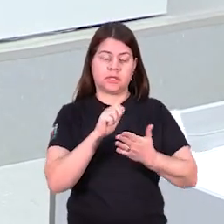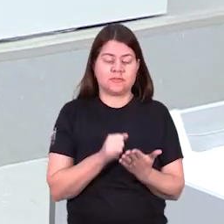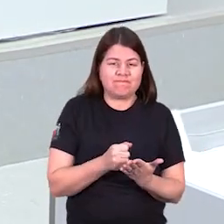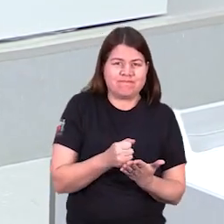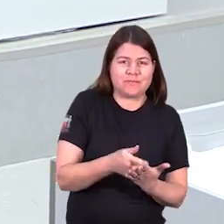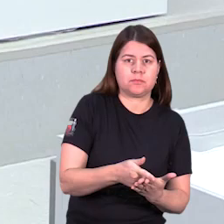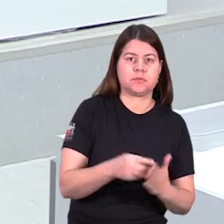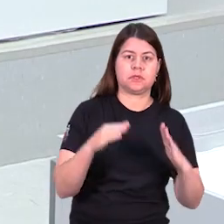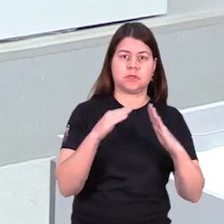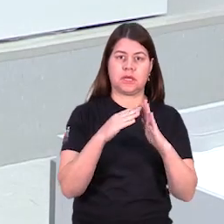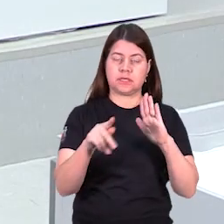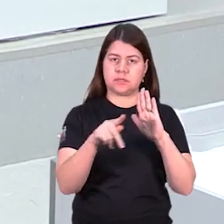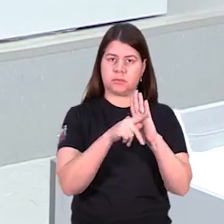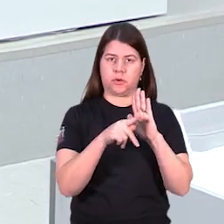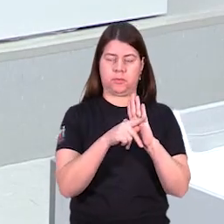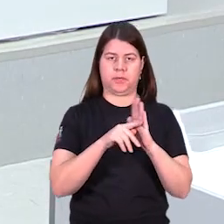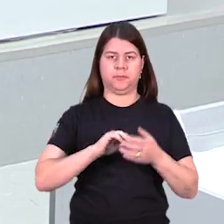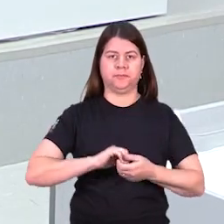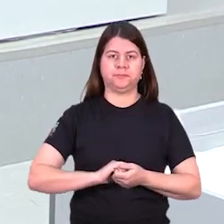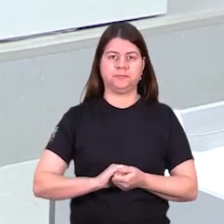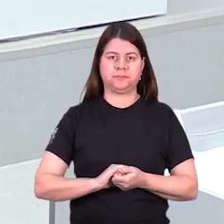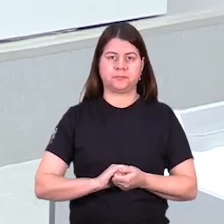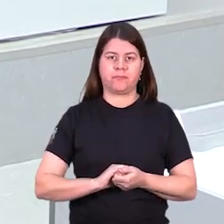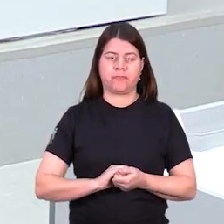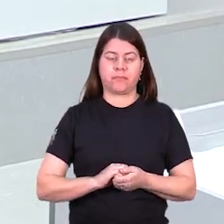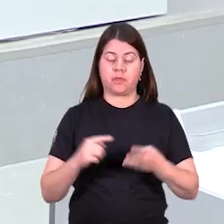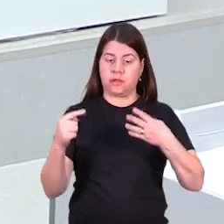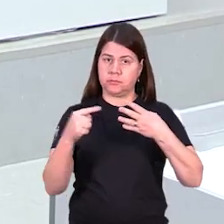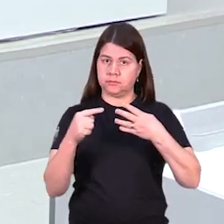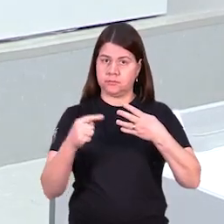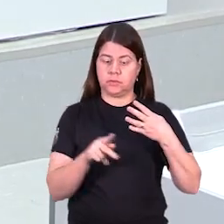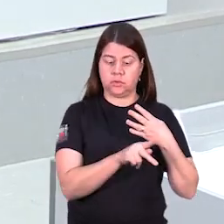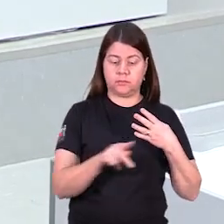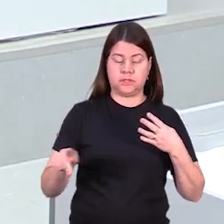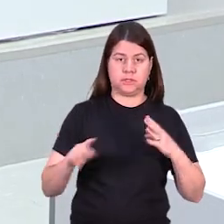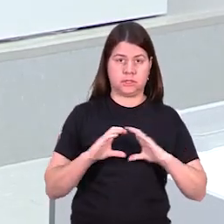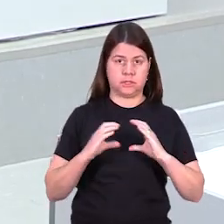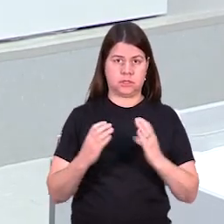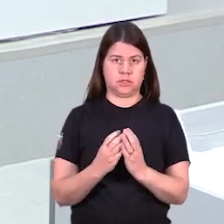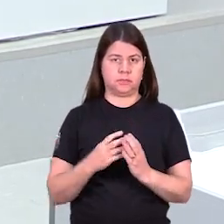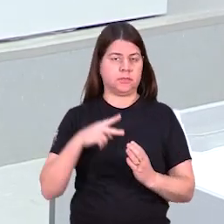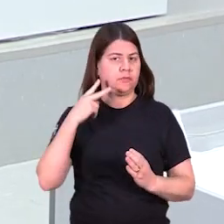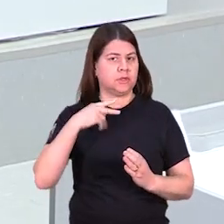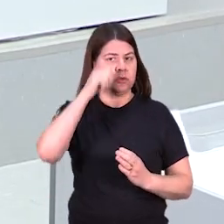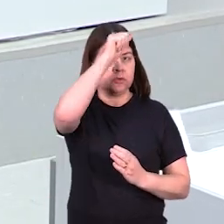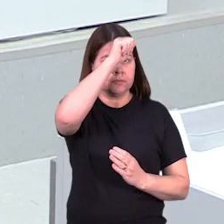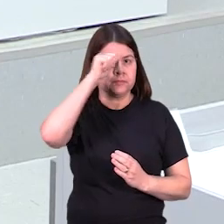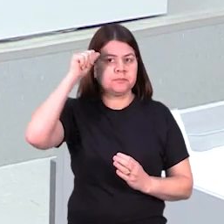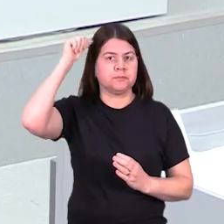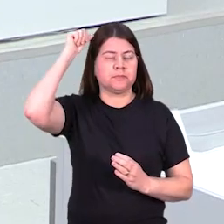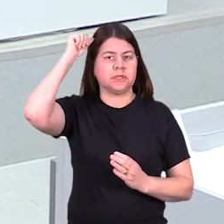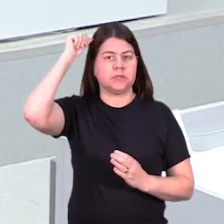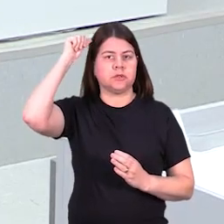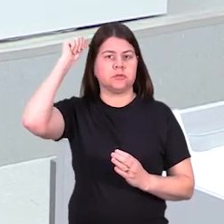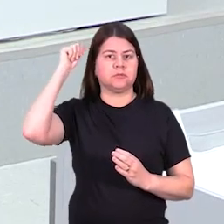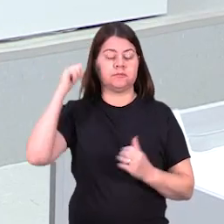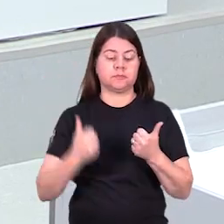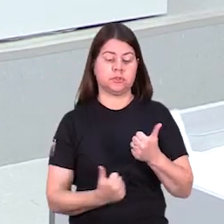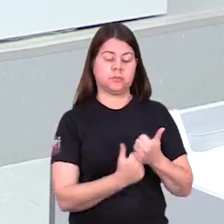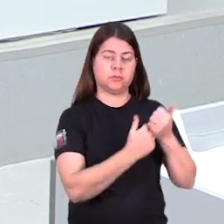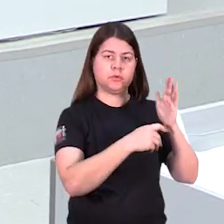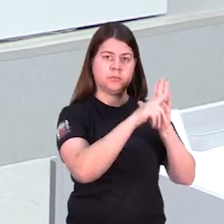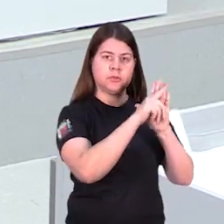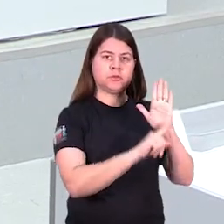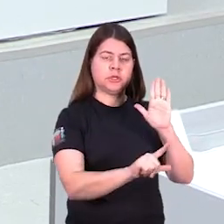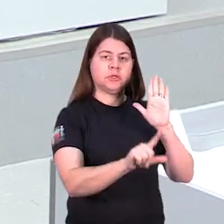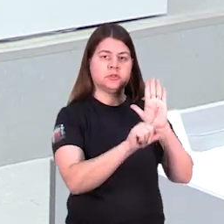aquisição de moradia própria. E a moção do presidente da Câmara, vereador Antônio Carlos Albino, de apoio ao projeto de